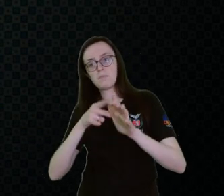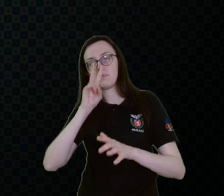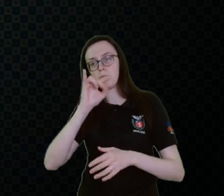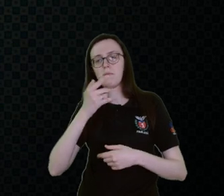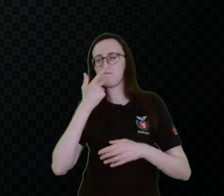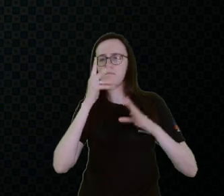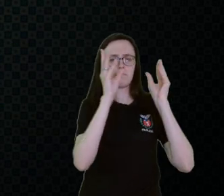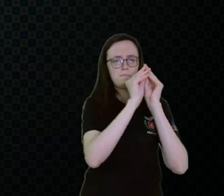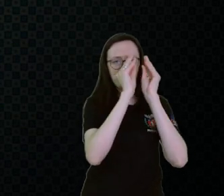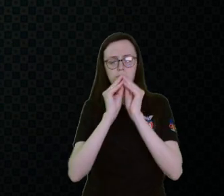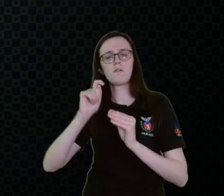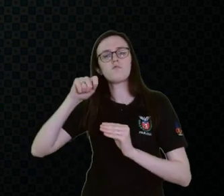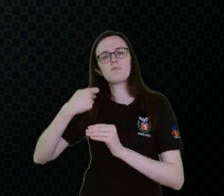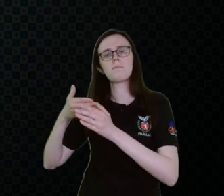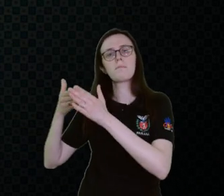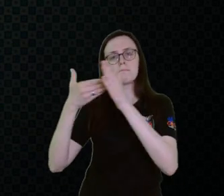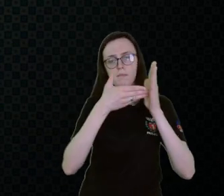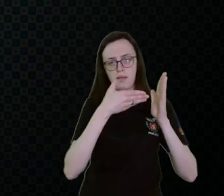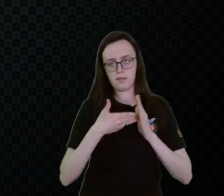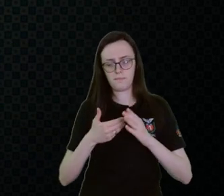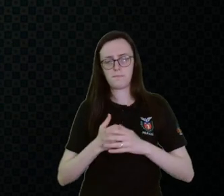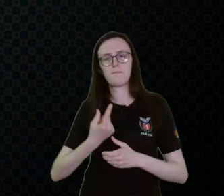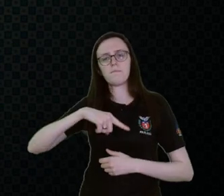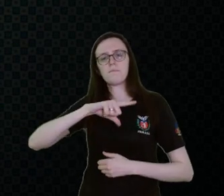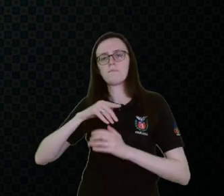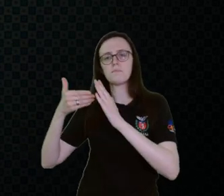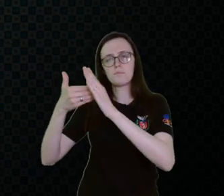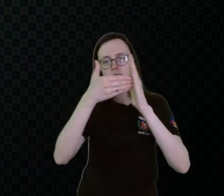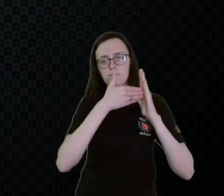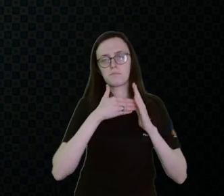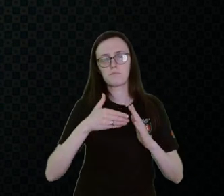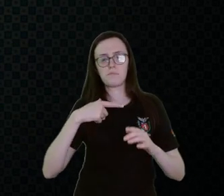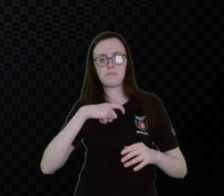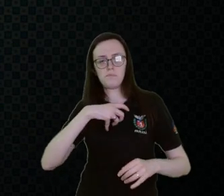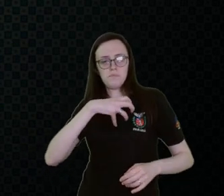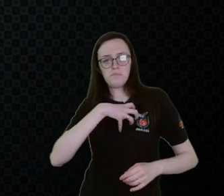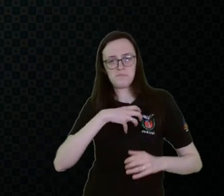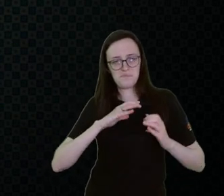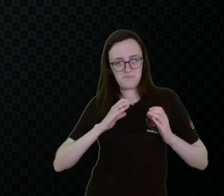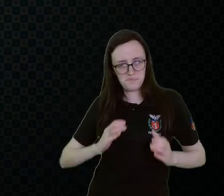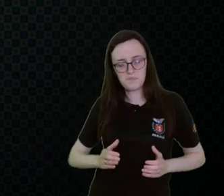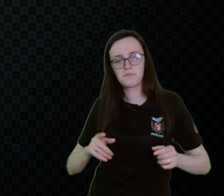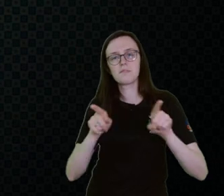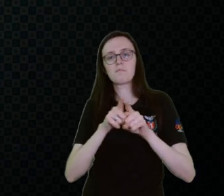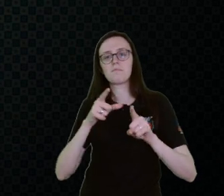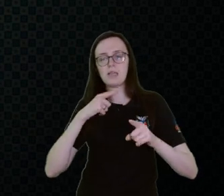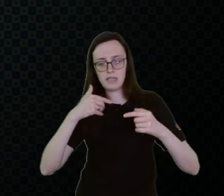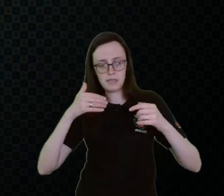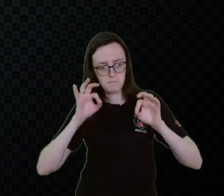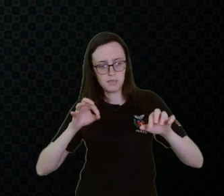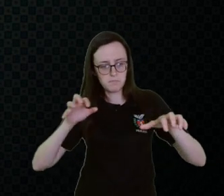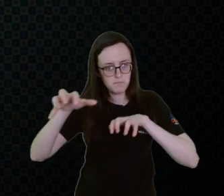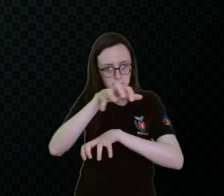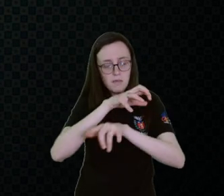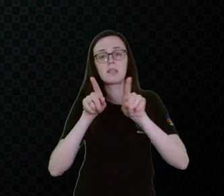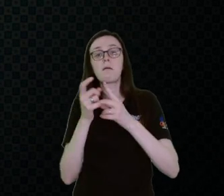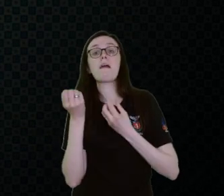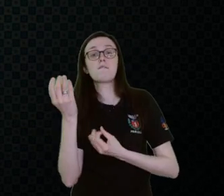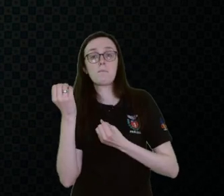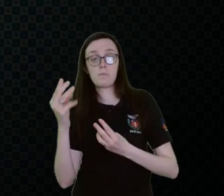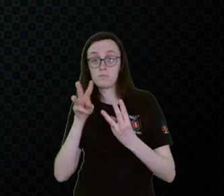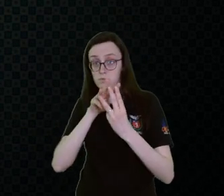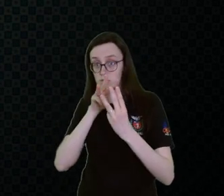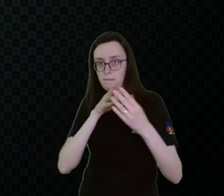brevemente sobre as barreiras, né. Então, a gente tem barreiras atitudinais, a gente tem as barreiras físicas e as barreiras de informação, tá.